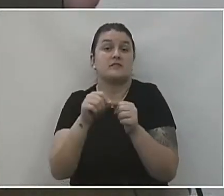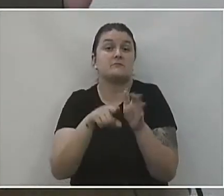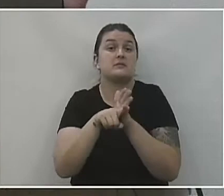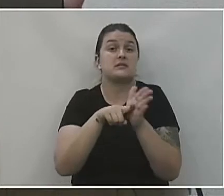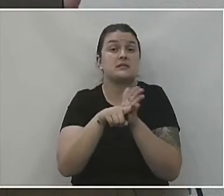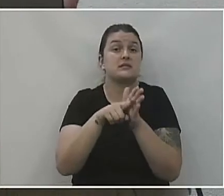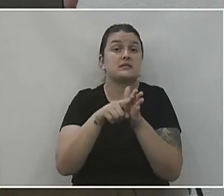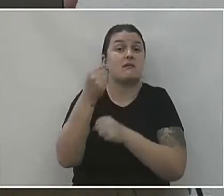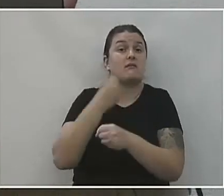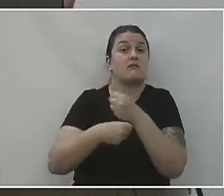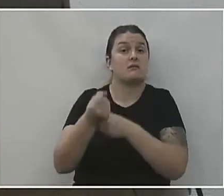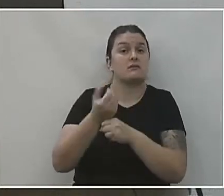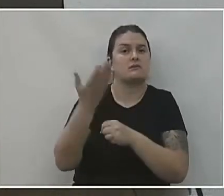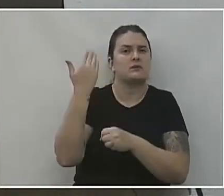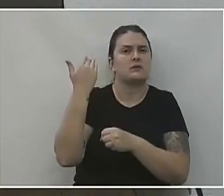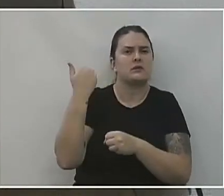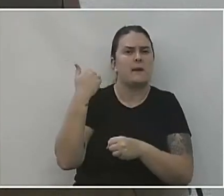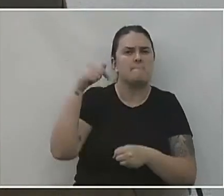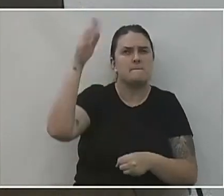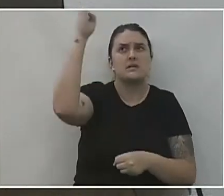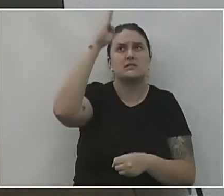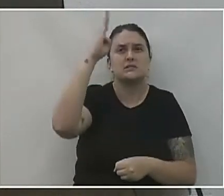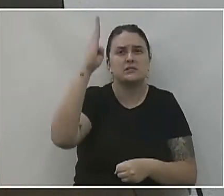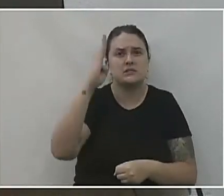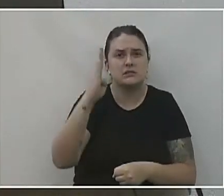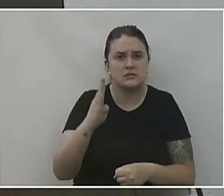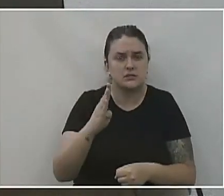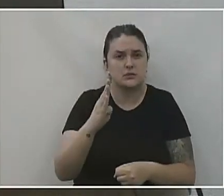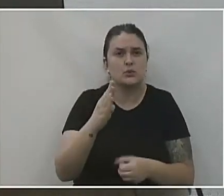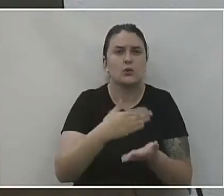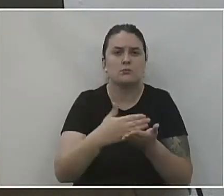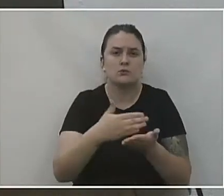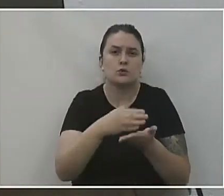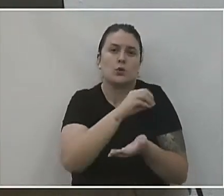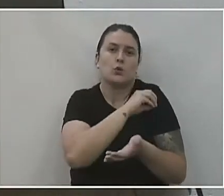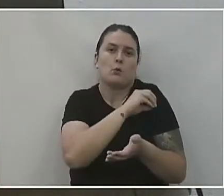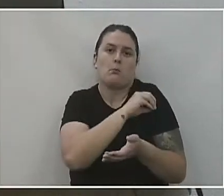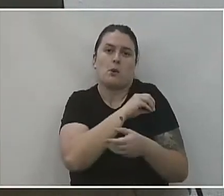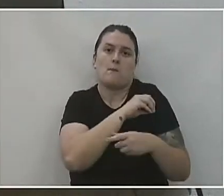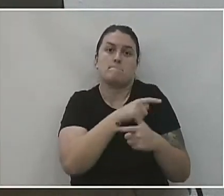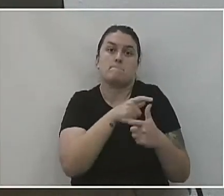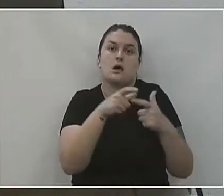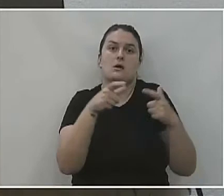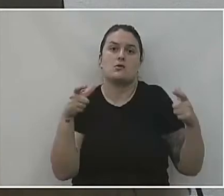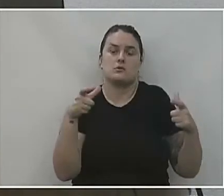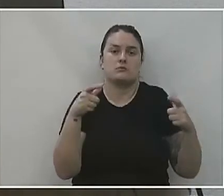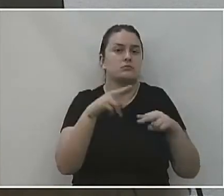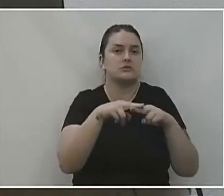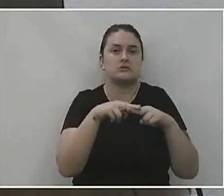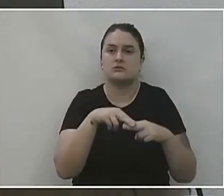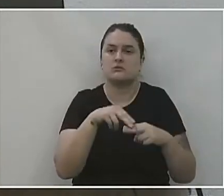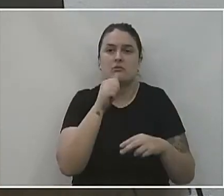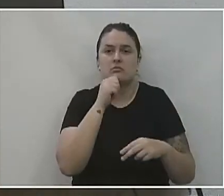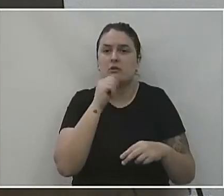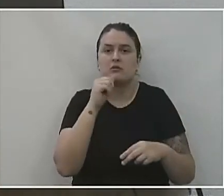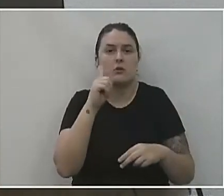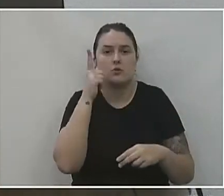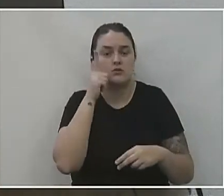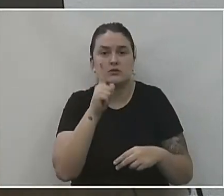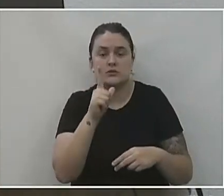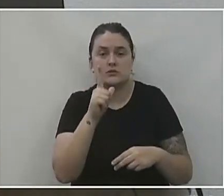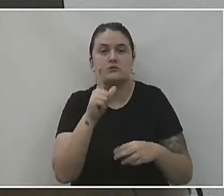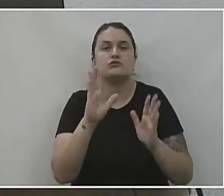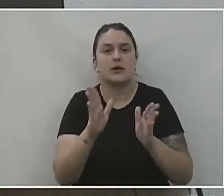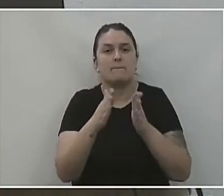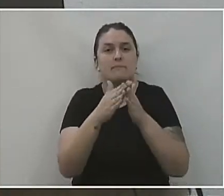E todos os municípios do Brasil começaram a ter um número maior. Então, por isso que a gente não está conseguindo fechar. A gente está